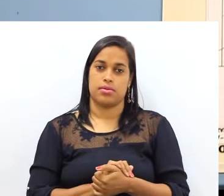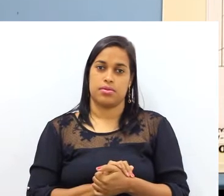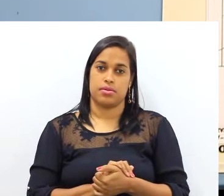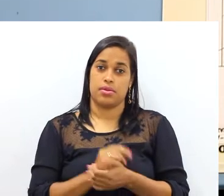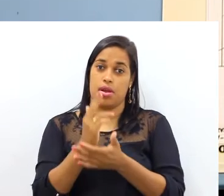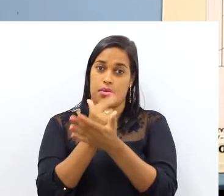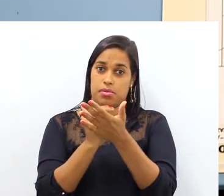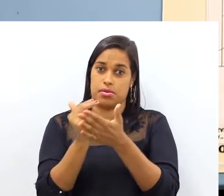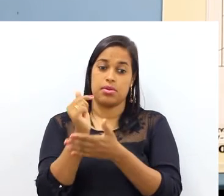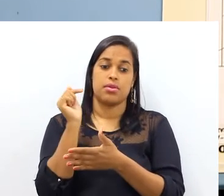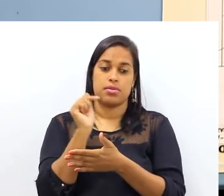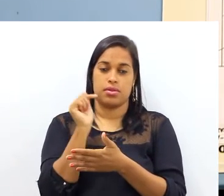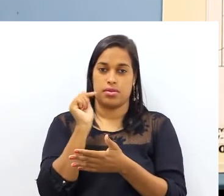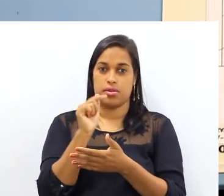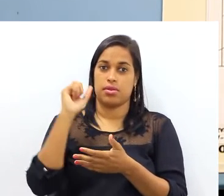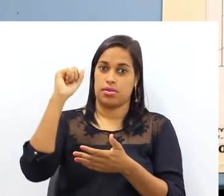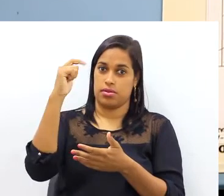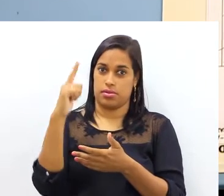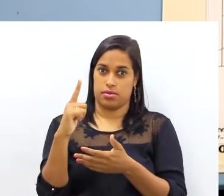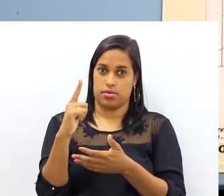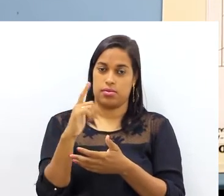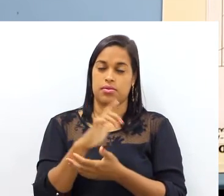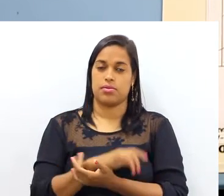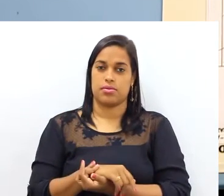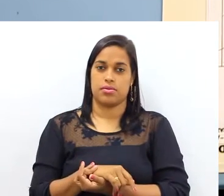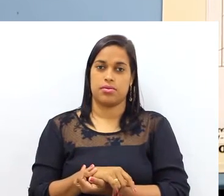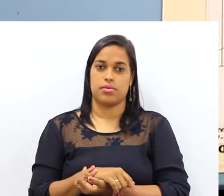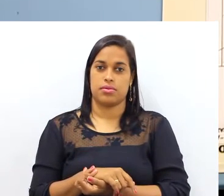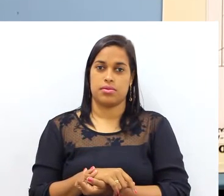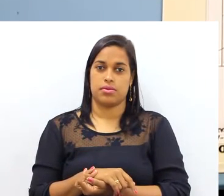partir com o desenho da minha luminária.